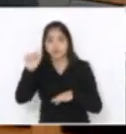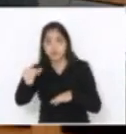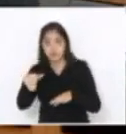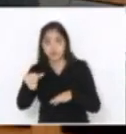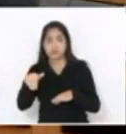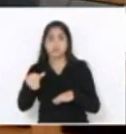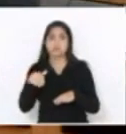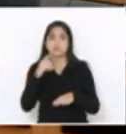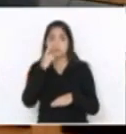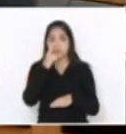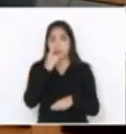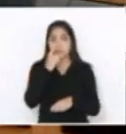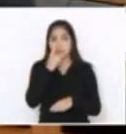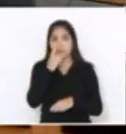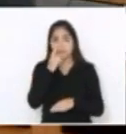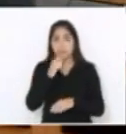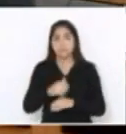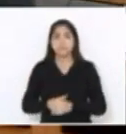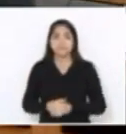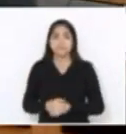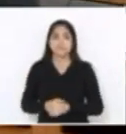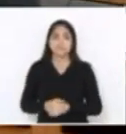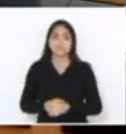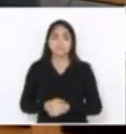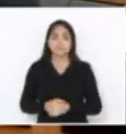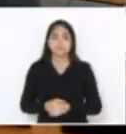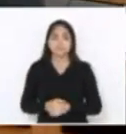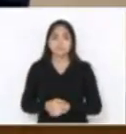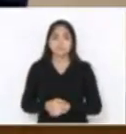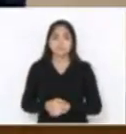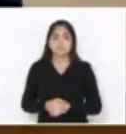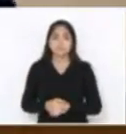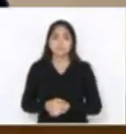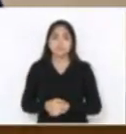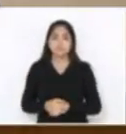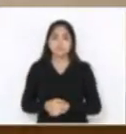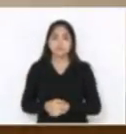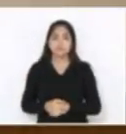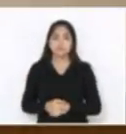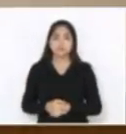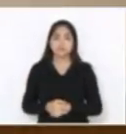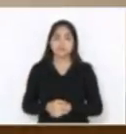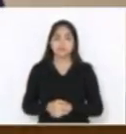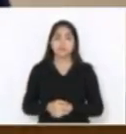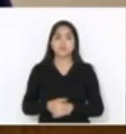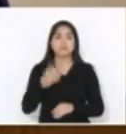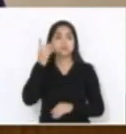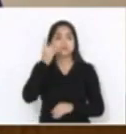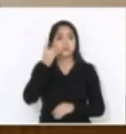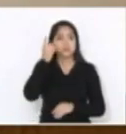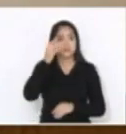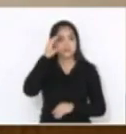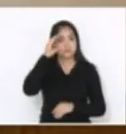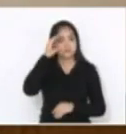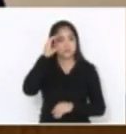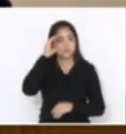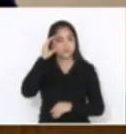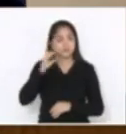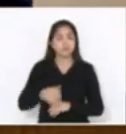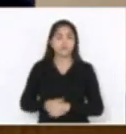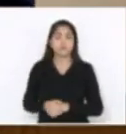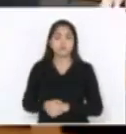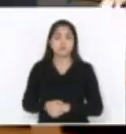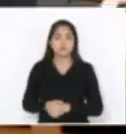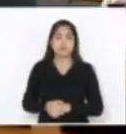ouvido dos prefeitos que têm batido nessa casa diariamente. Era isso. Com a palavra, o deputado Fernando Coruja. Senhor